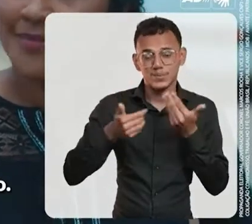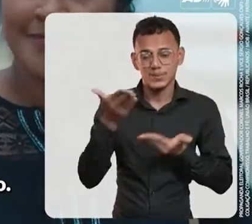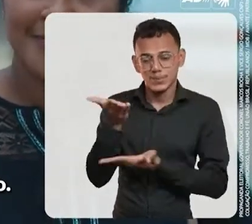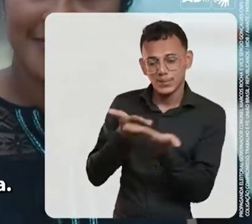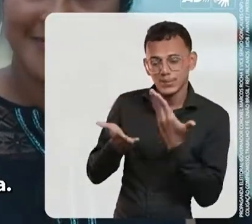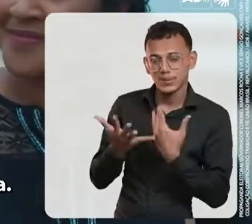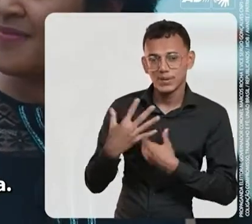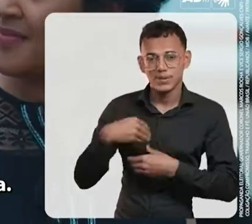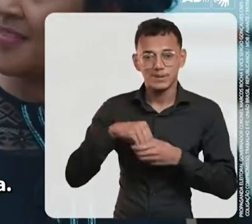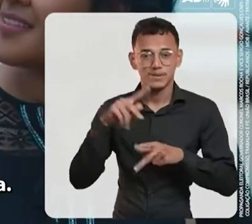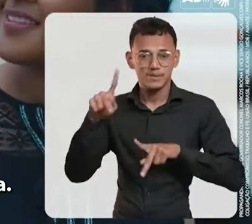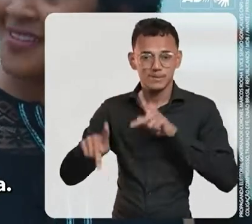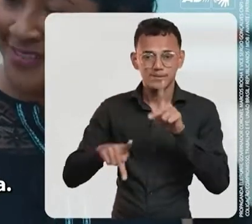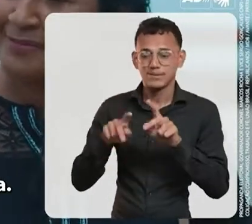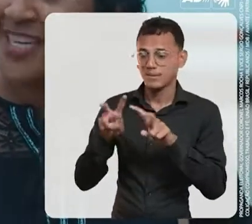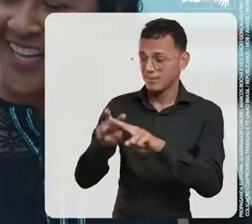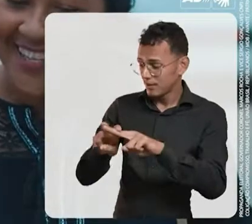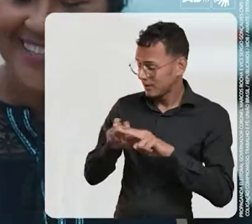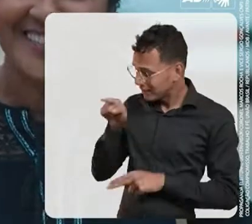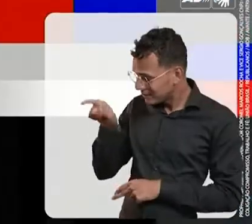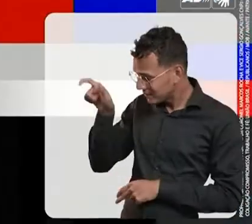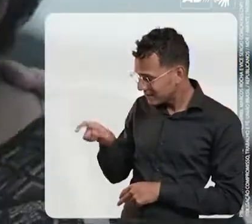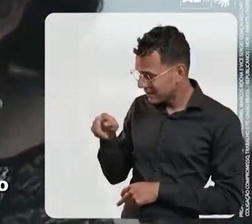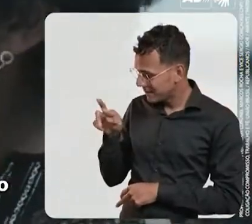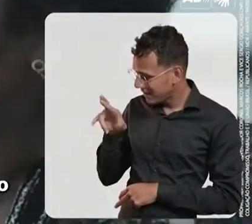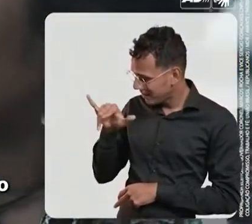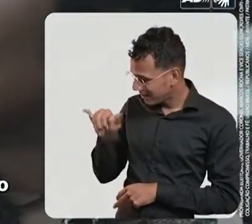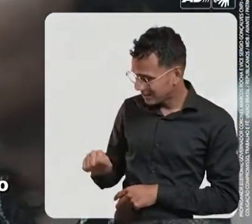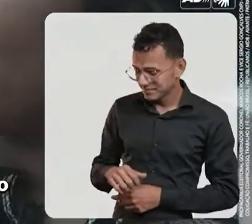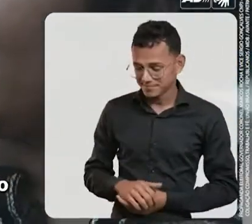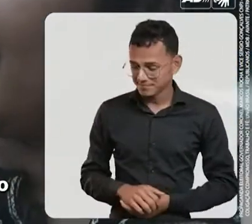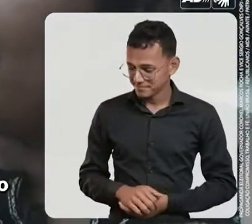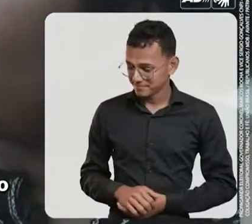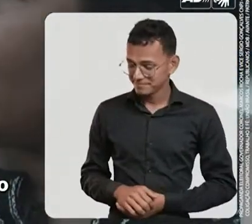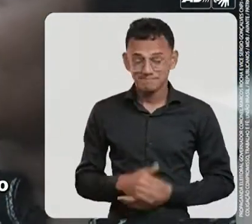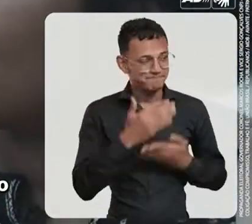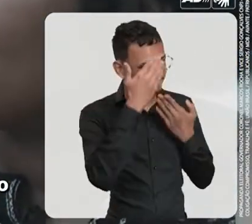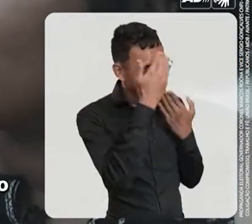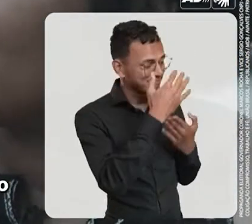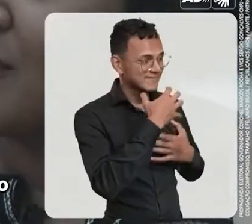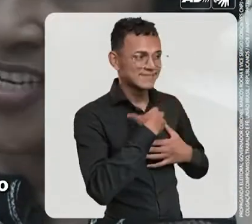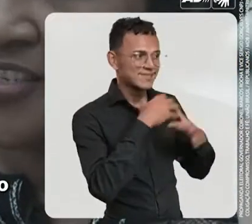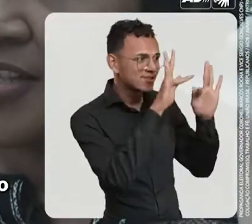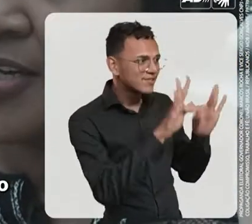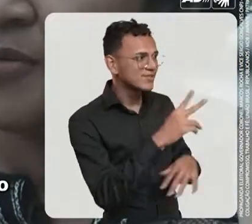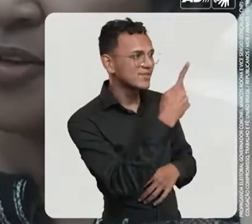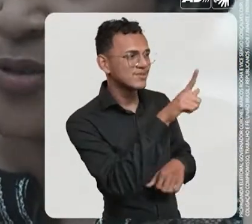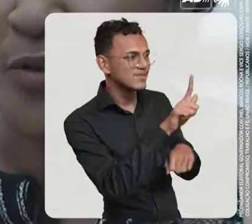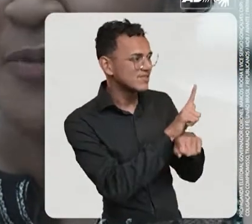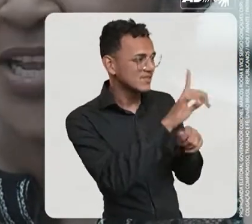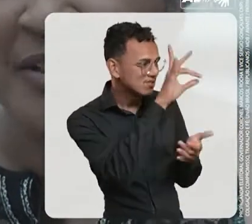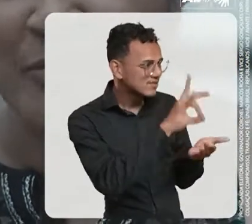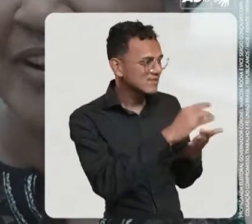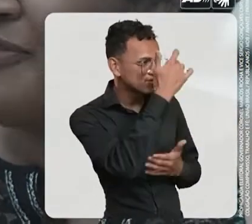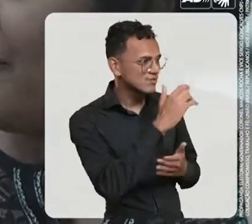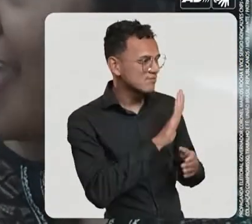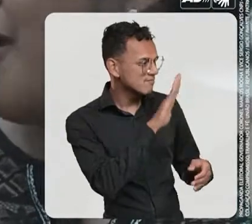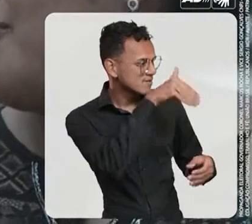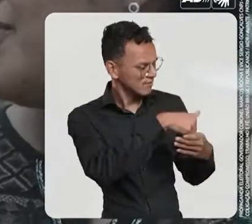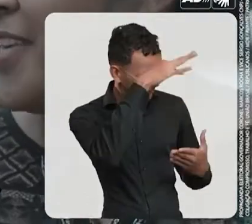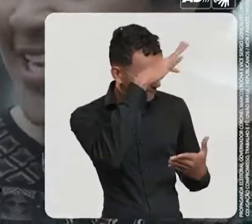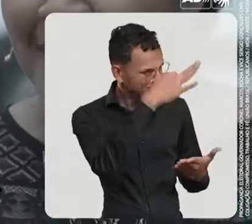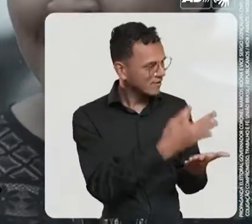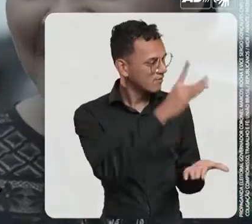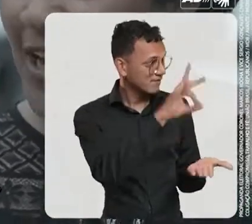população. O atendimento pra você, Patrícia. Obrigada. Eu tô muito feliz com a sua gestão e eu sou uma eleitora